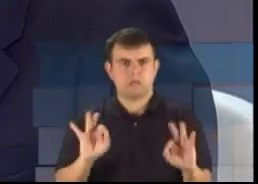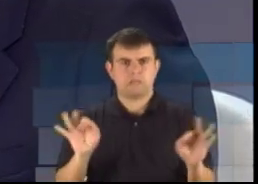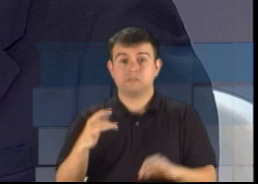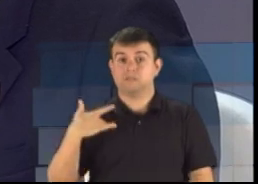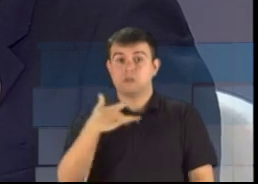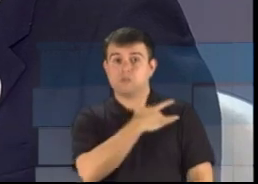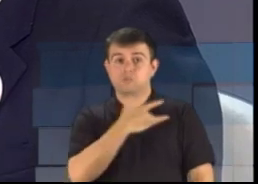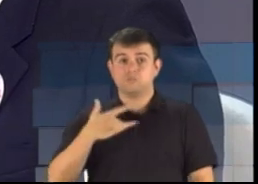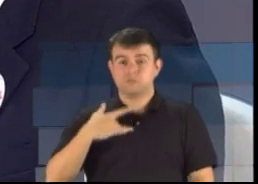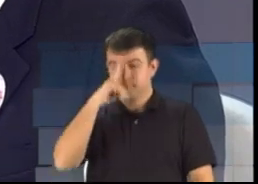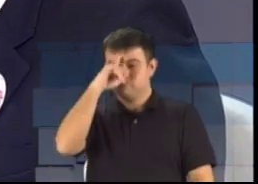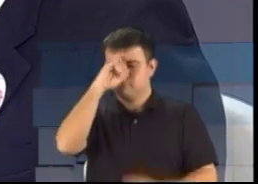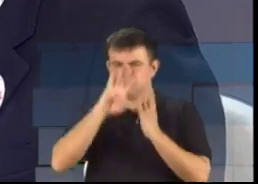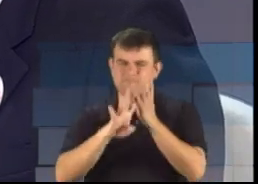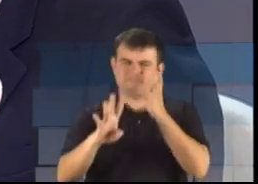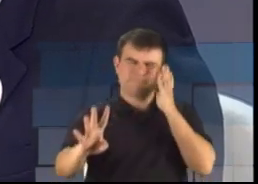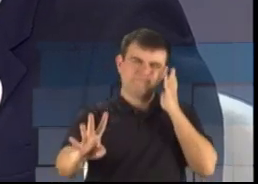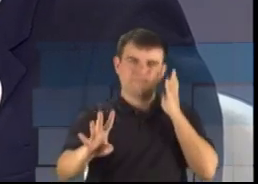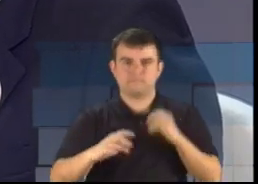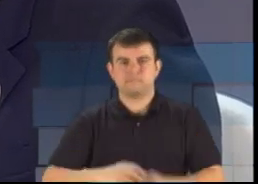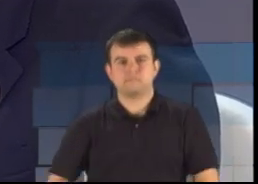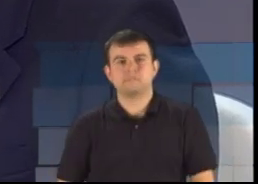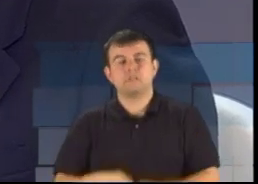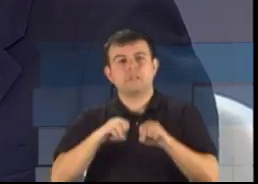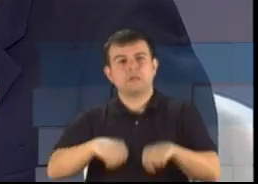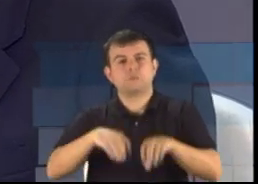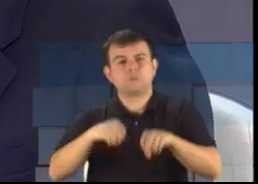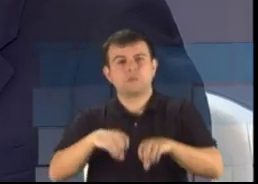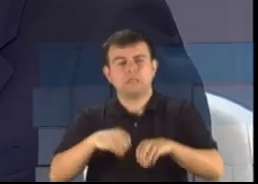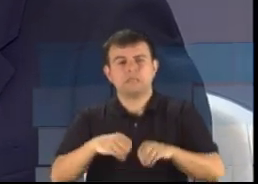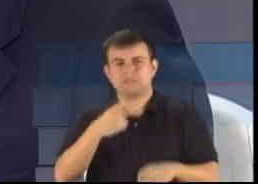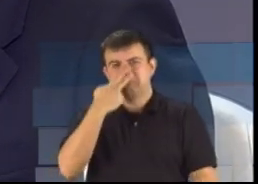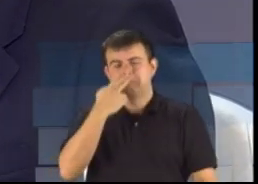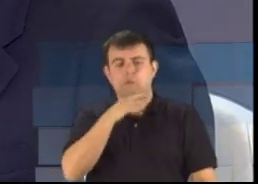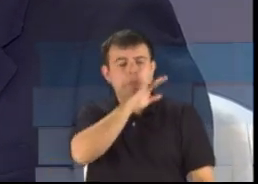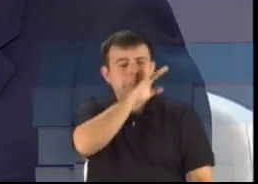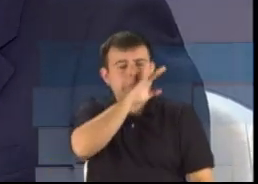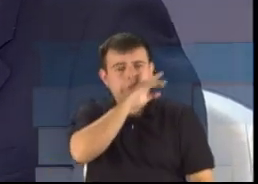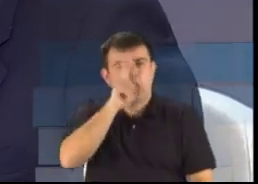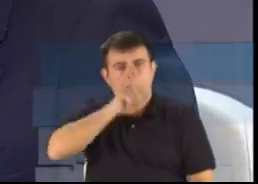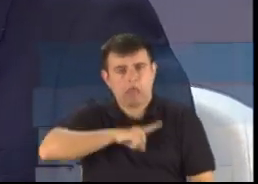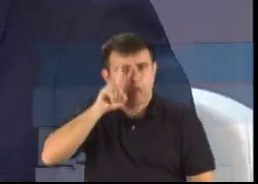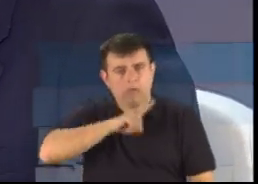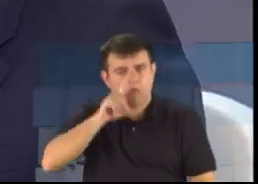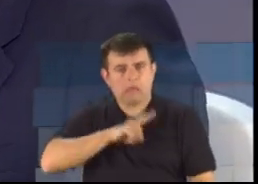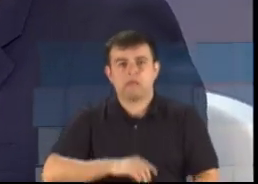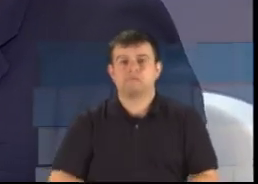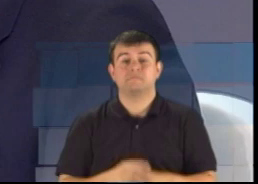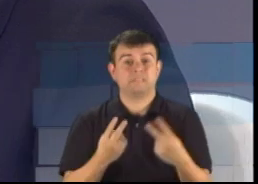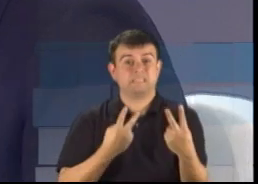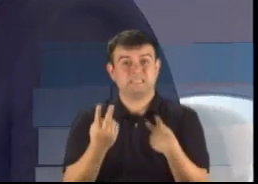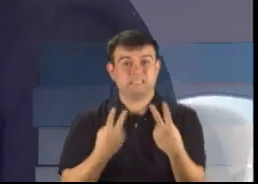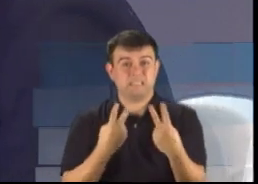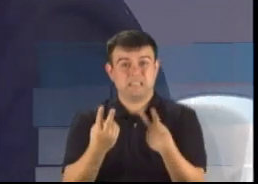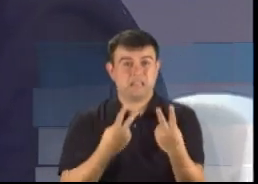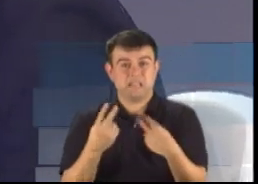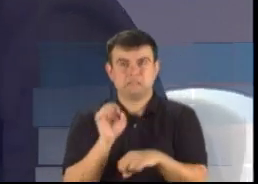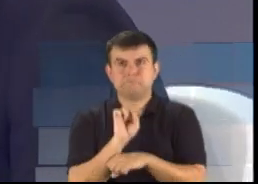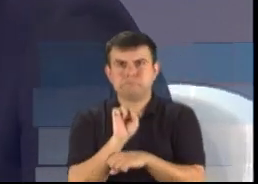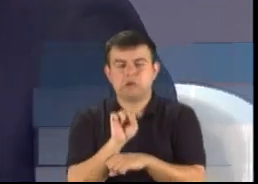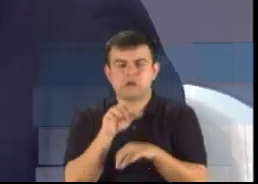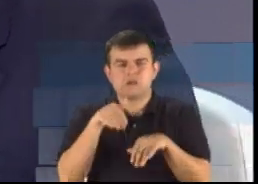continuam, educação perde a qualidade, as estradas estão esburacadas